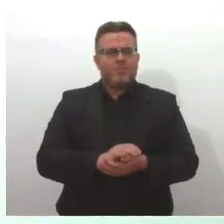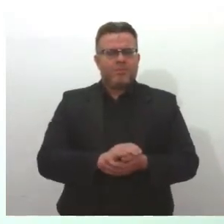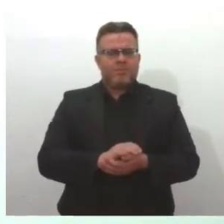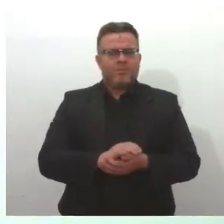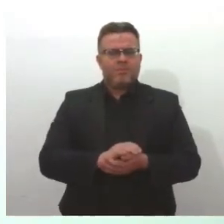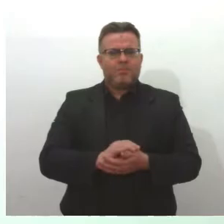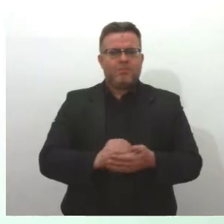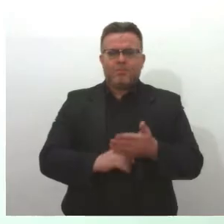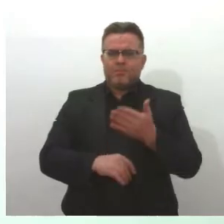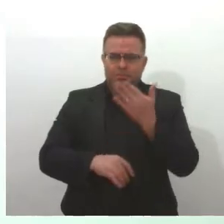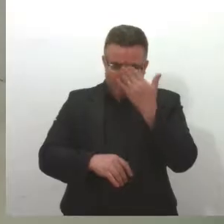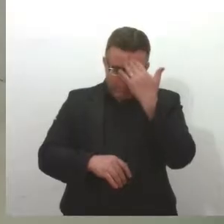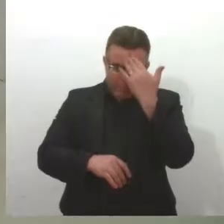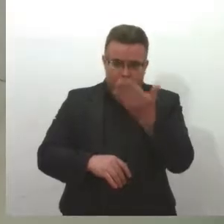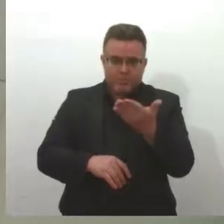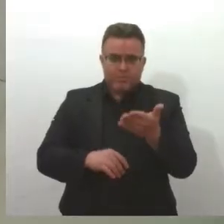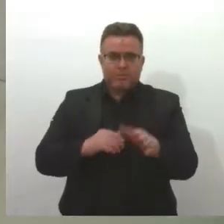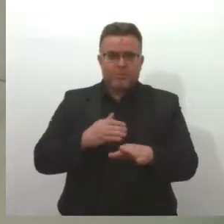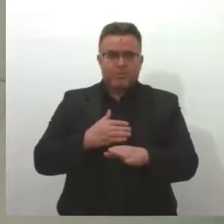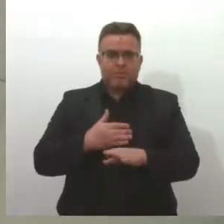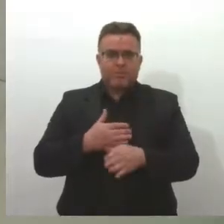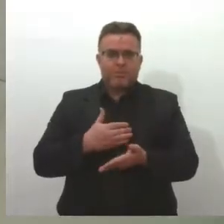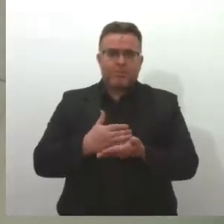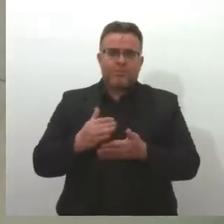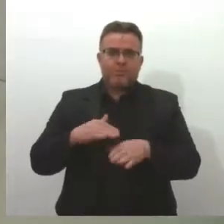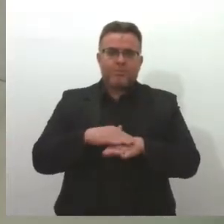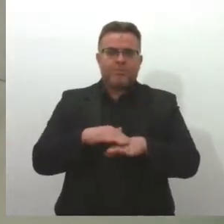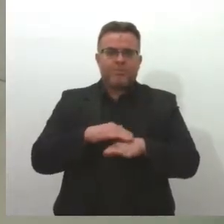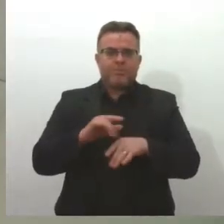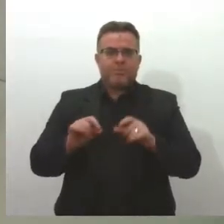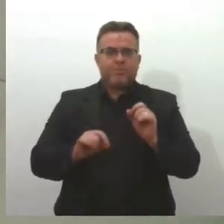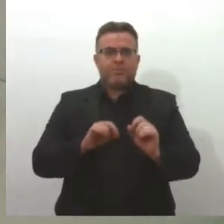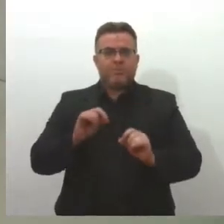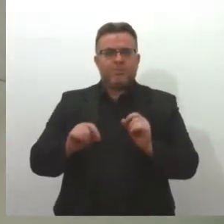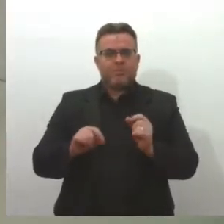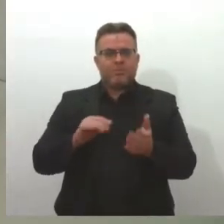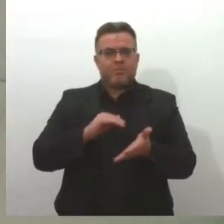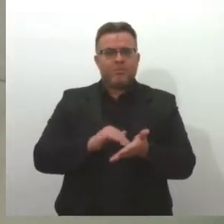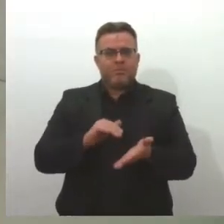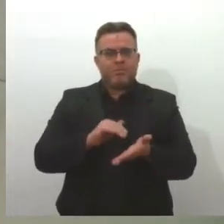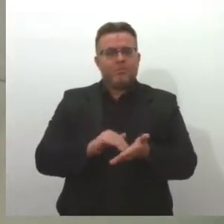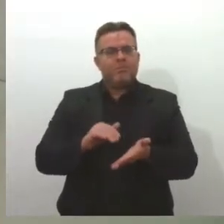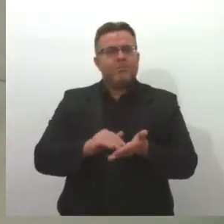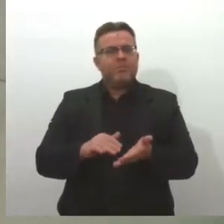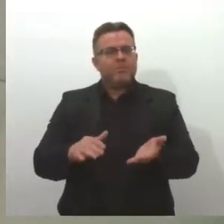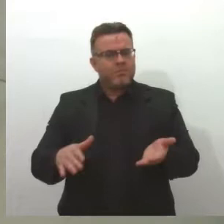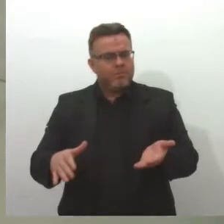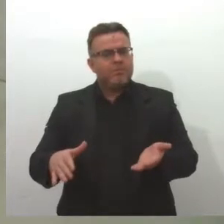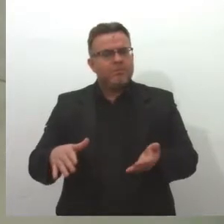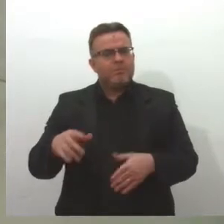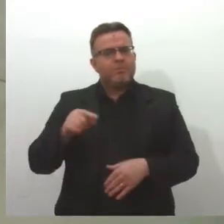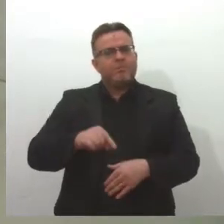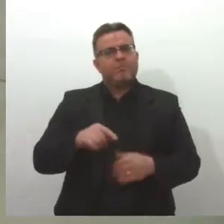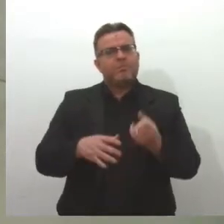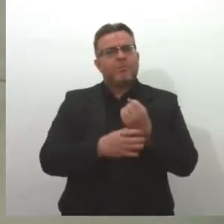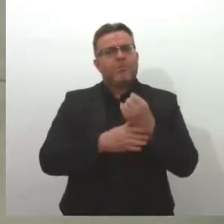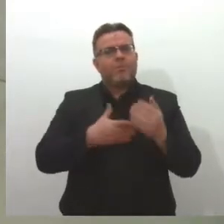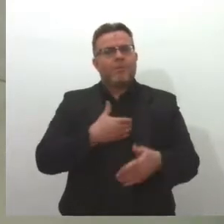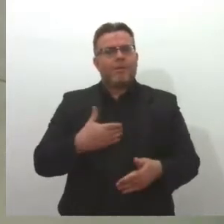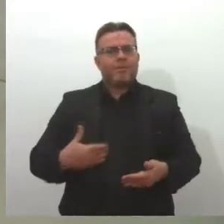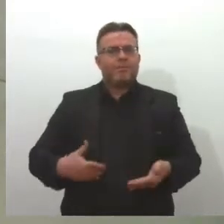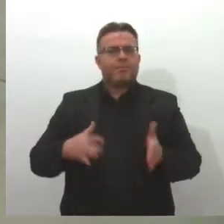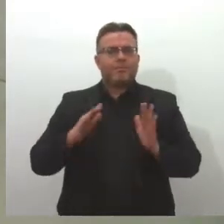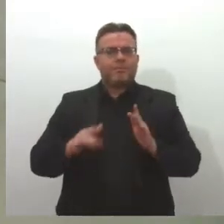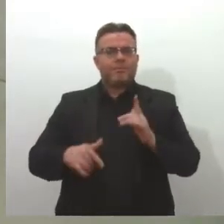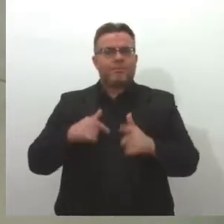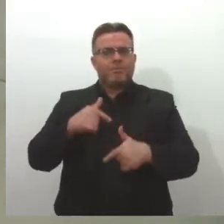pela correção inicialmente. A gente sabe que a Secretaria de Segurança Pública aqui de Sergipe já está fazendo esse